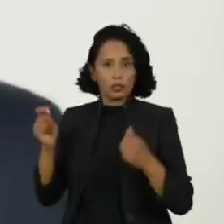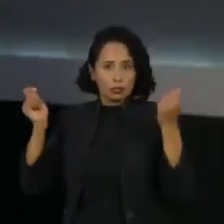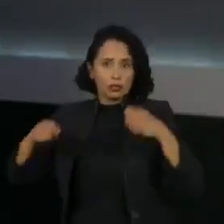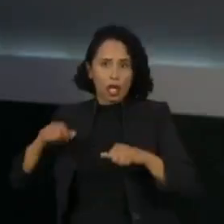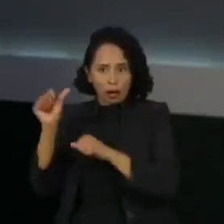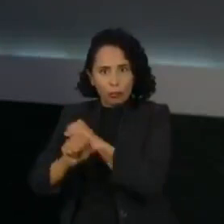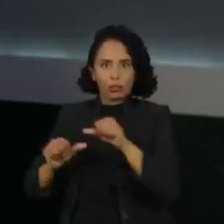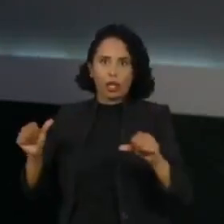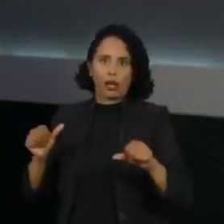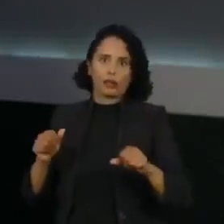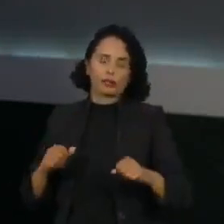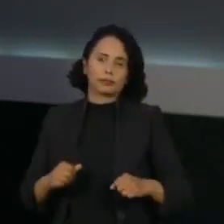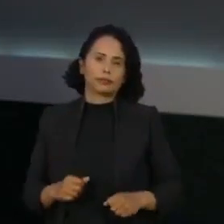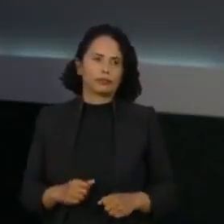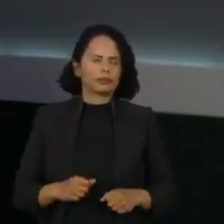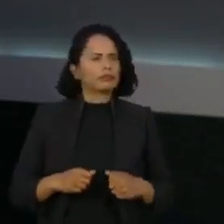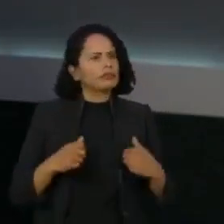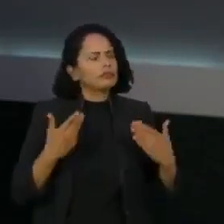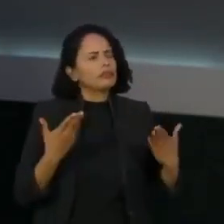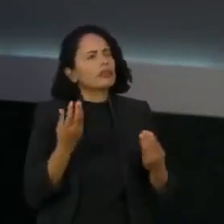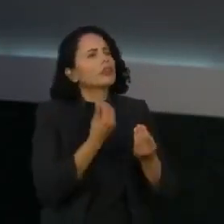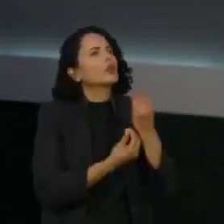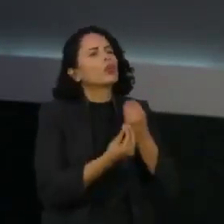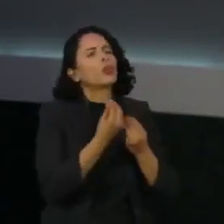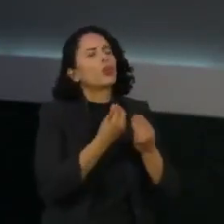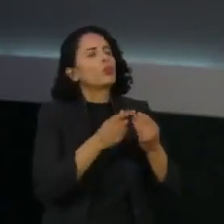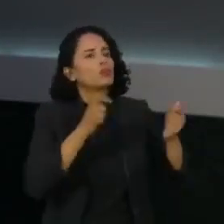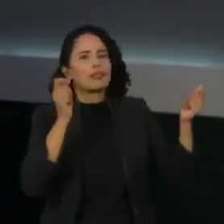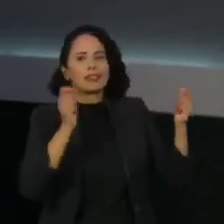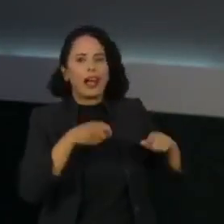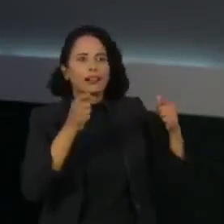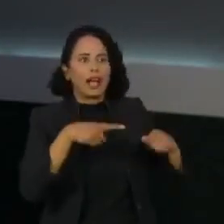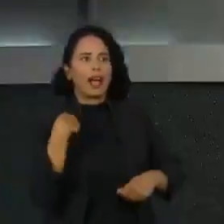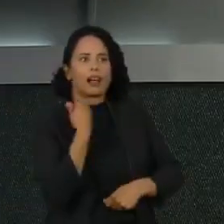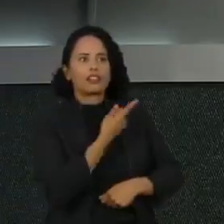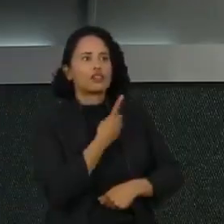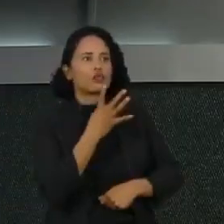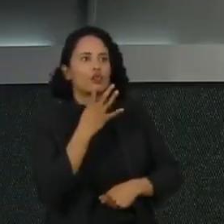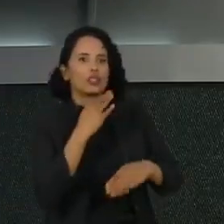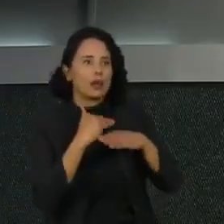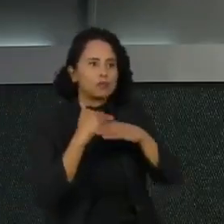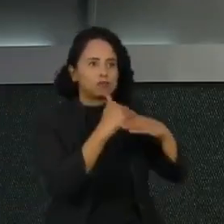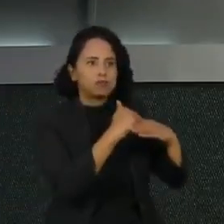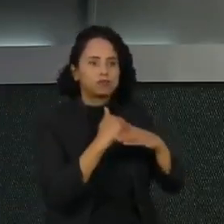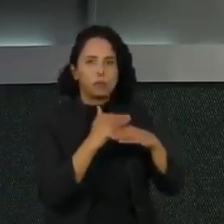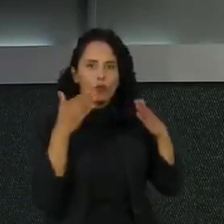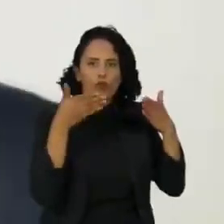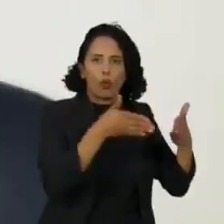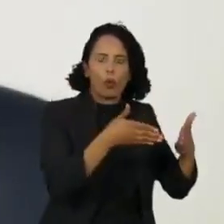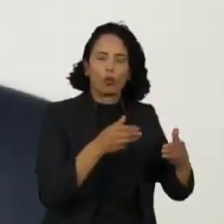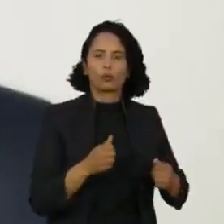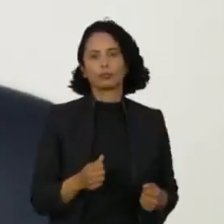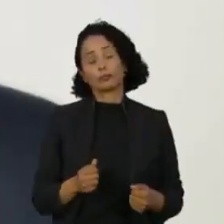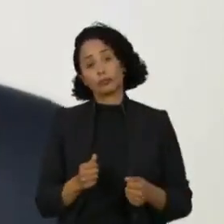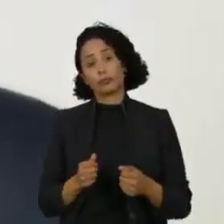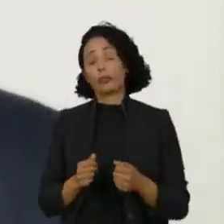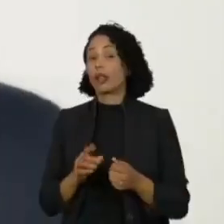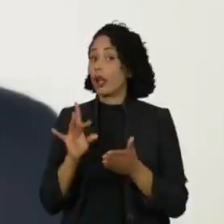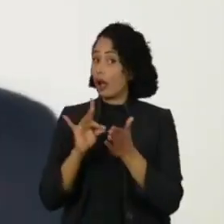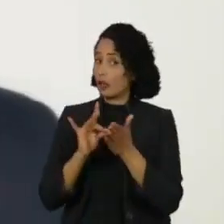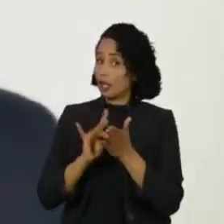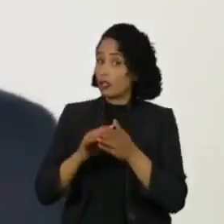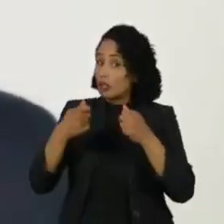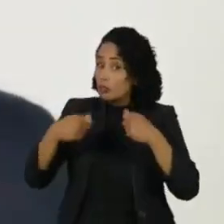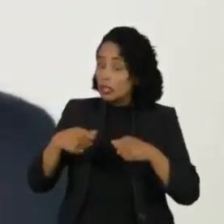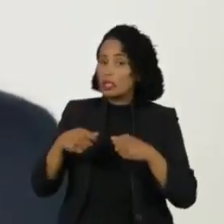essa realidade. Quais são as ações afirmativas que podem levar a gente até essa equidade? A primeira delas é tirar essa parede, esse